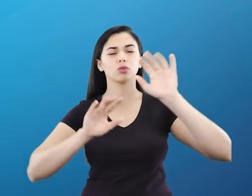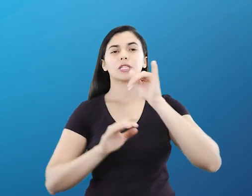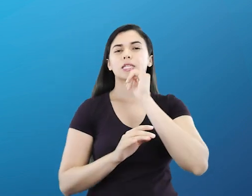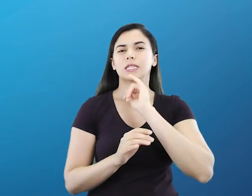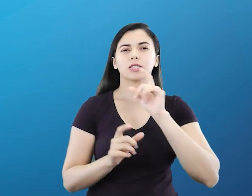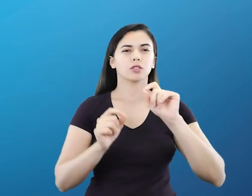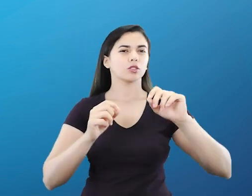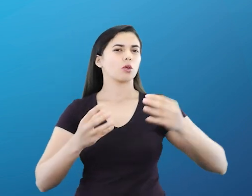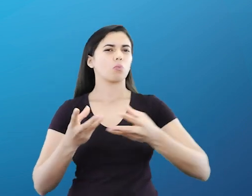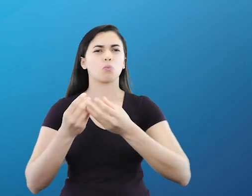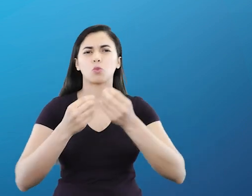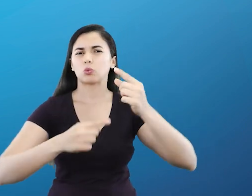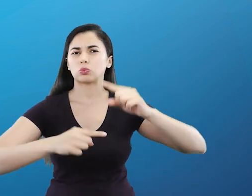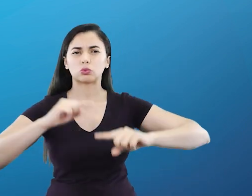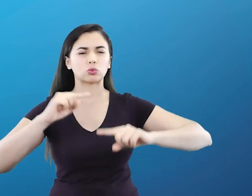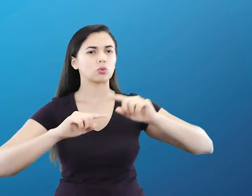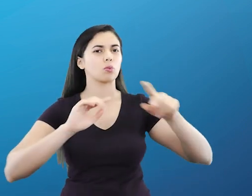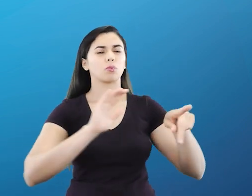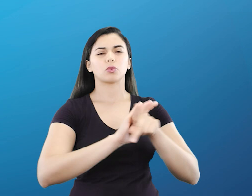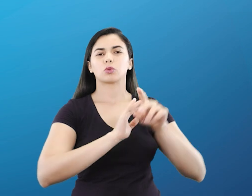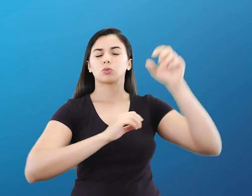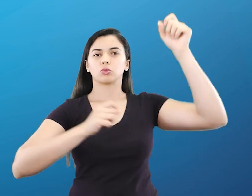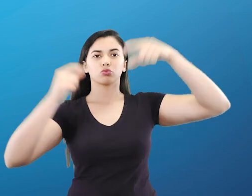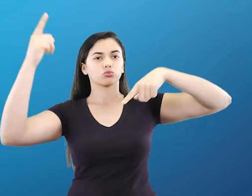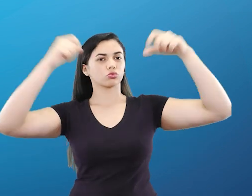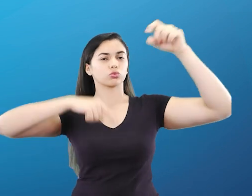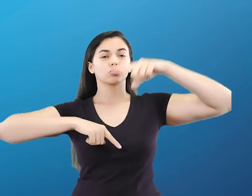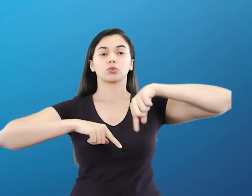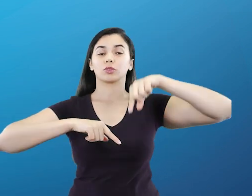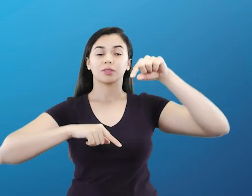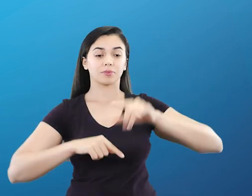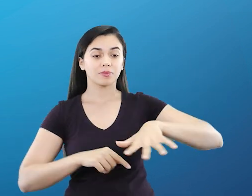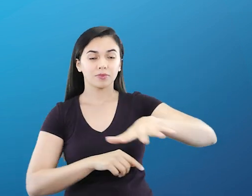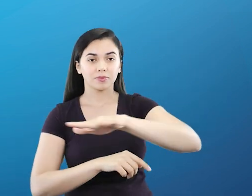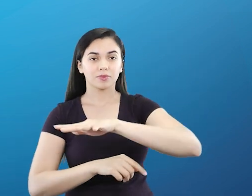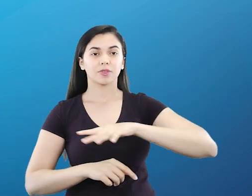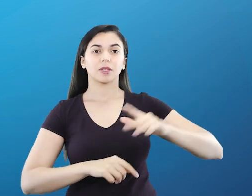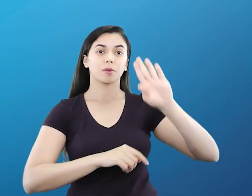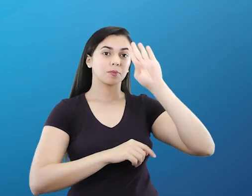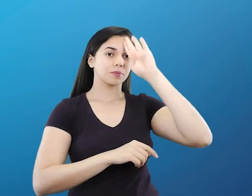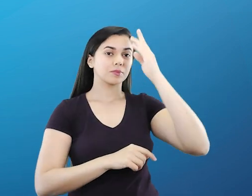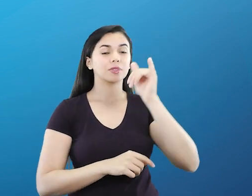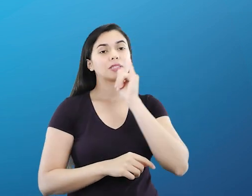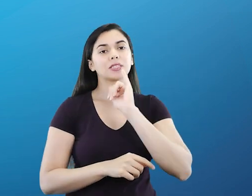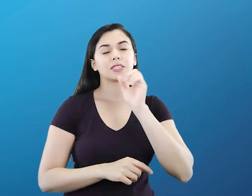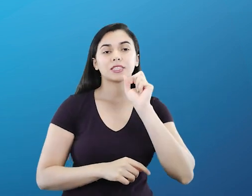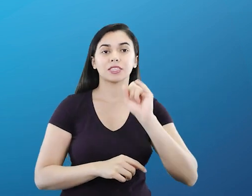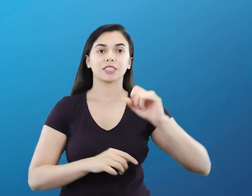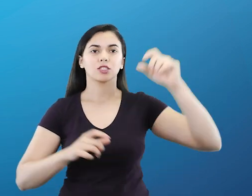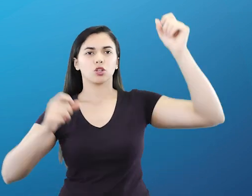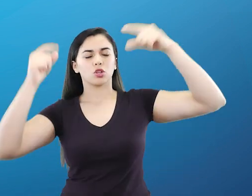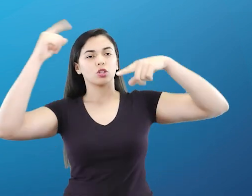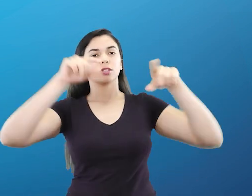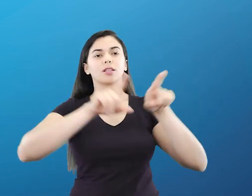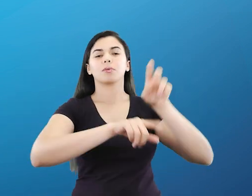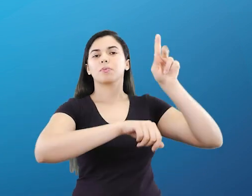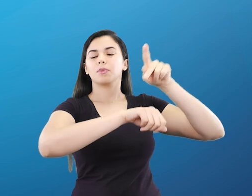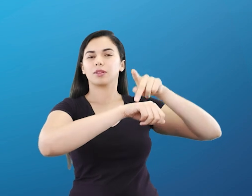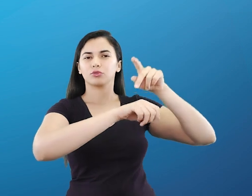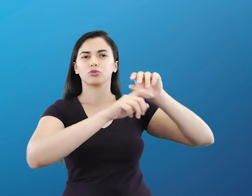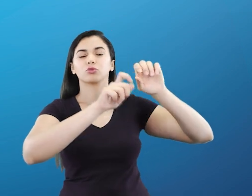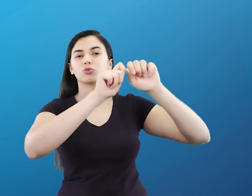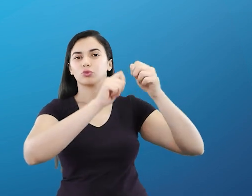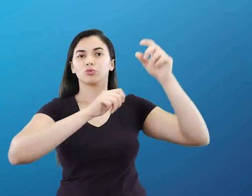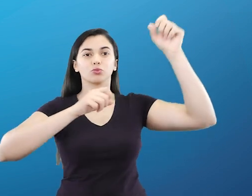Então muitos objetos que vêm até o nosso planeta atuam sobre nossa superfície, principalmente objetos espaciais e também rochas,